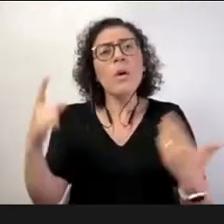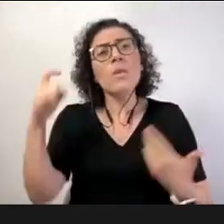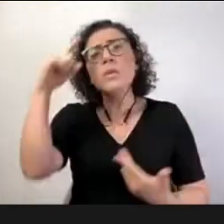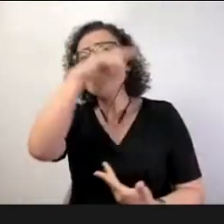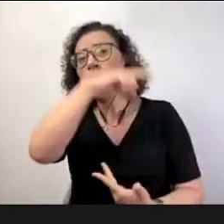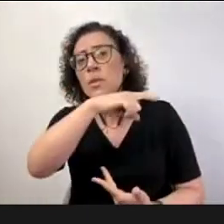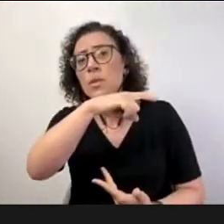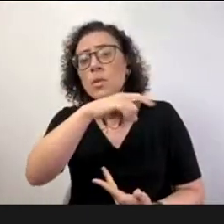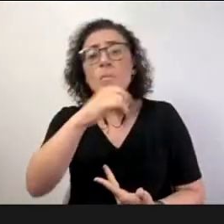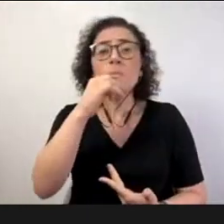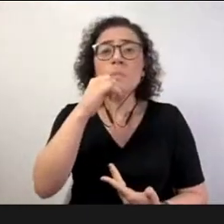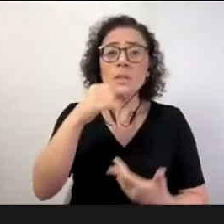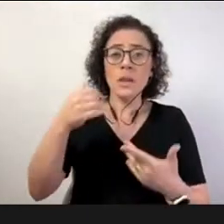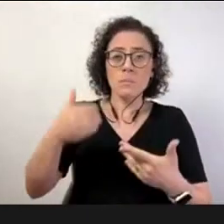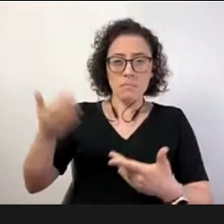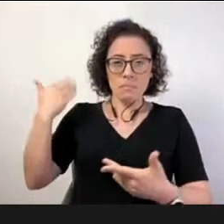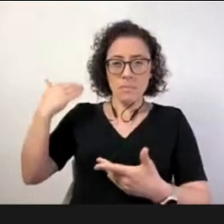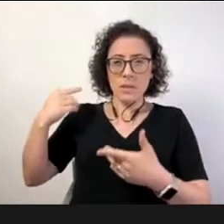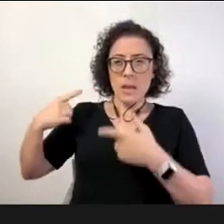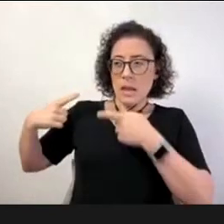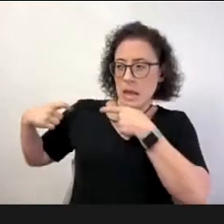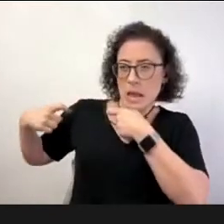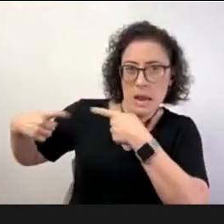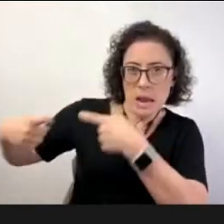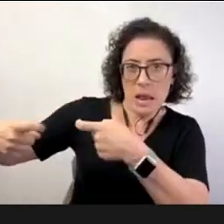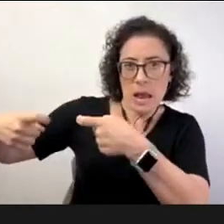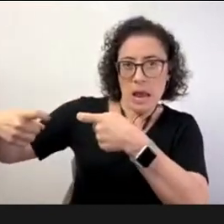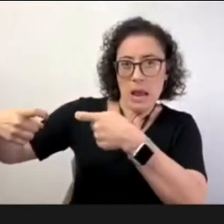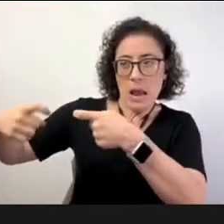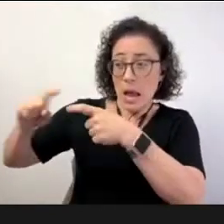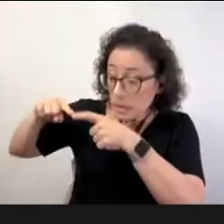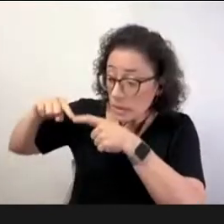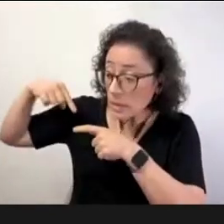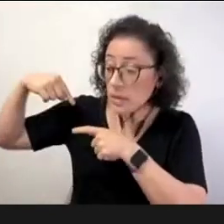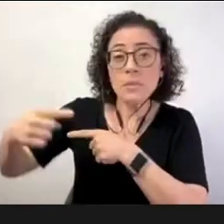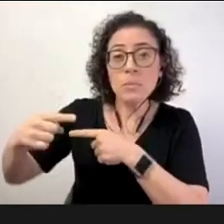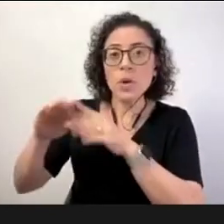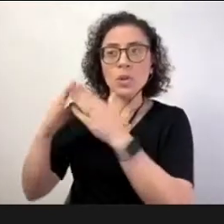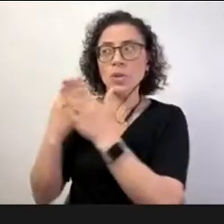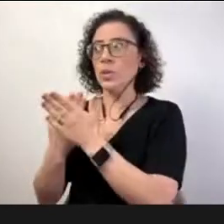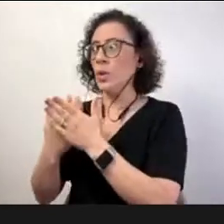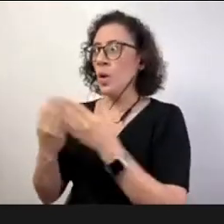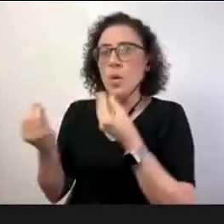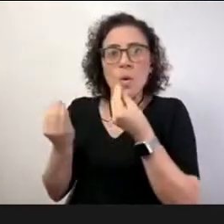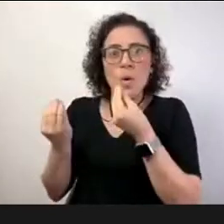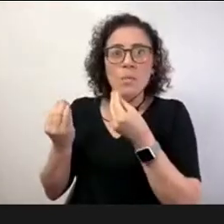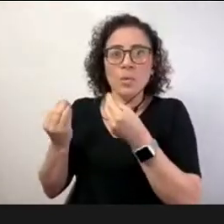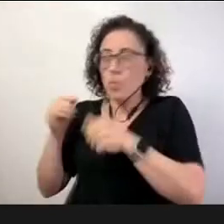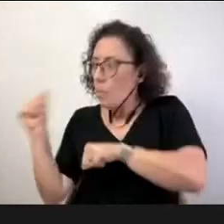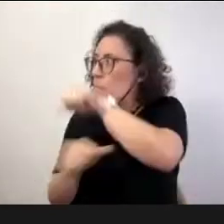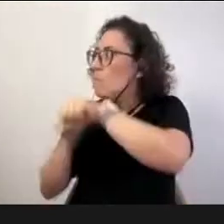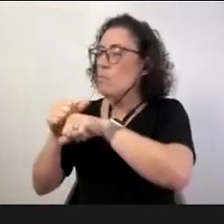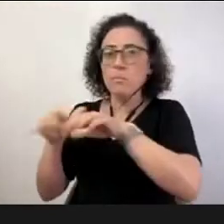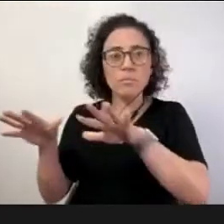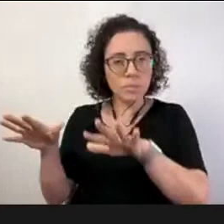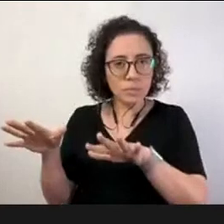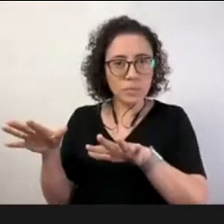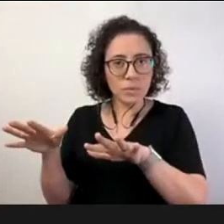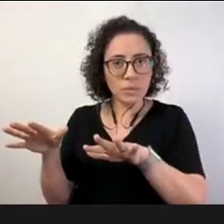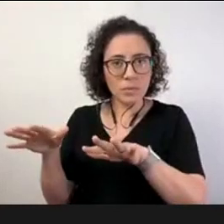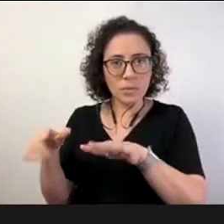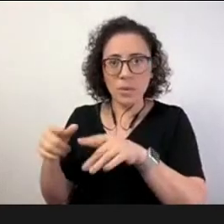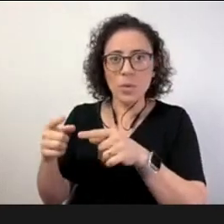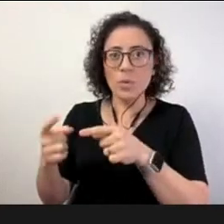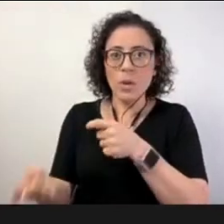o pós-guerra a seguir a uma guerra não é isso a seguir ao pós-guerra era preciso reconstruir a escola e voltar à escola como ela estava antes.